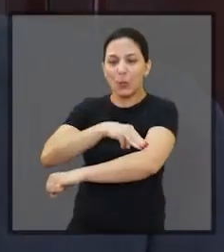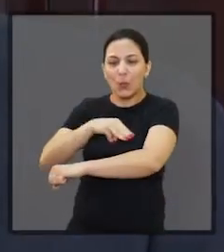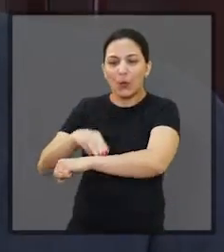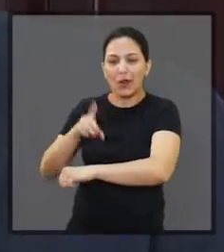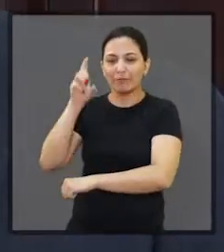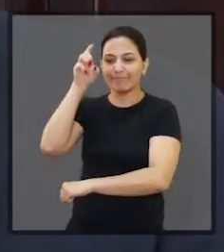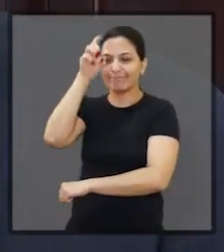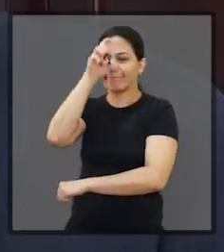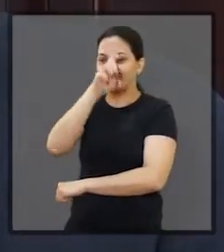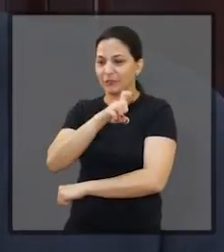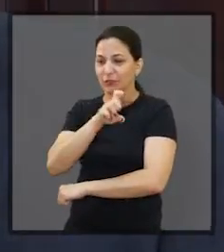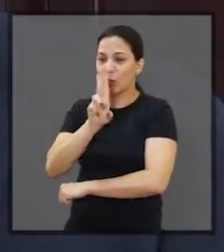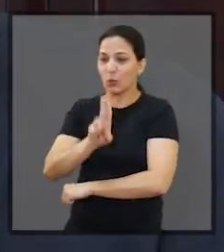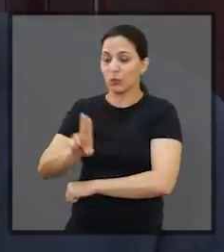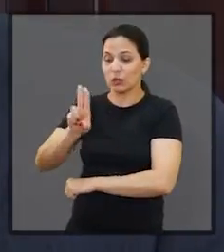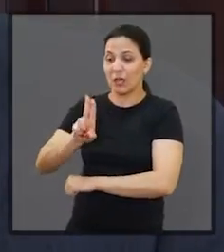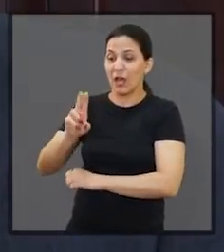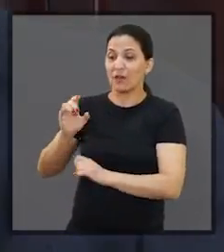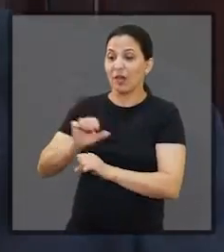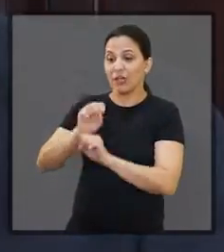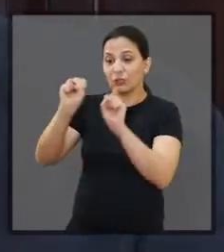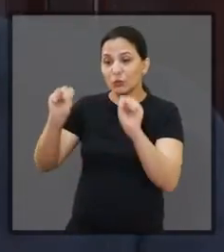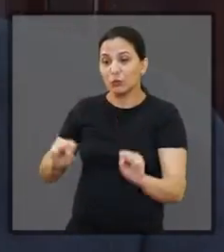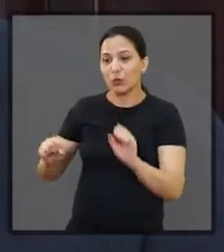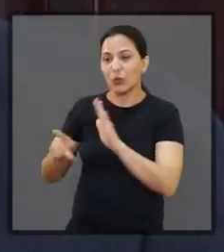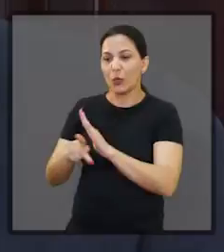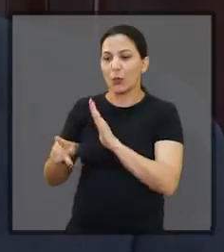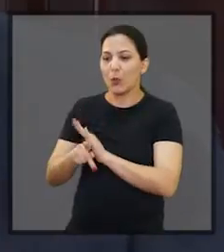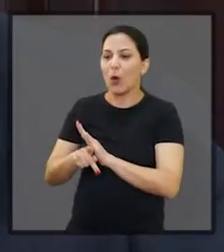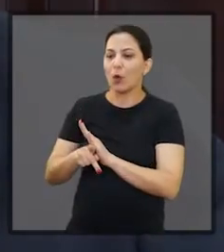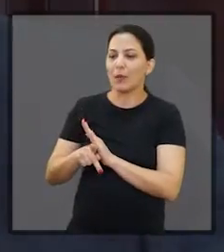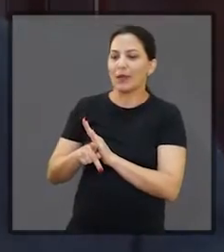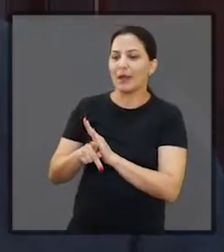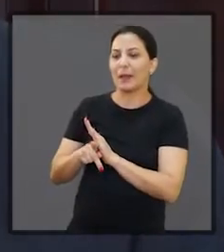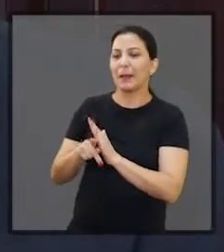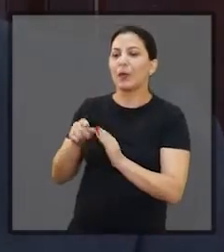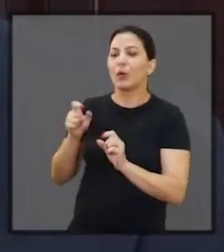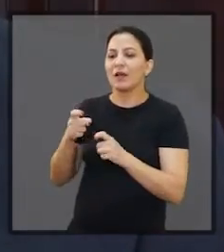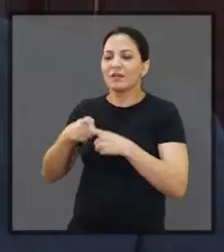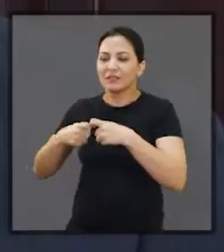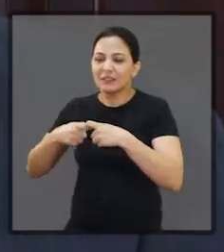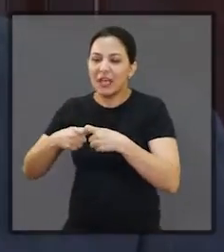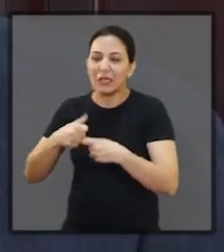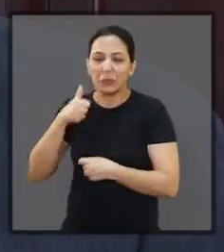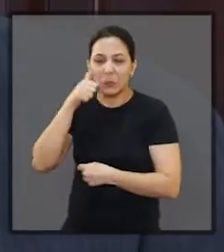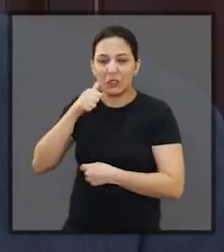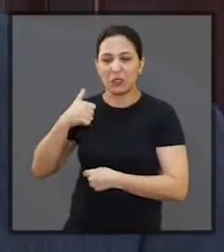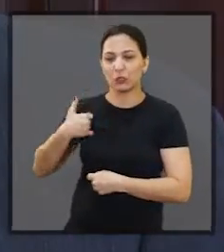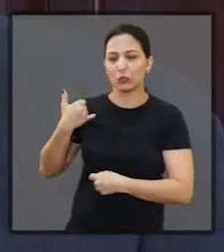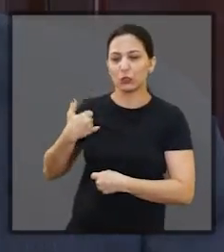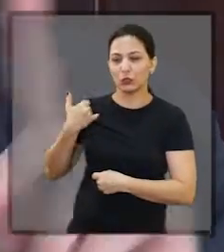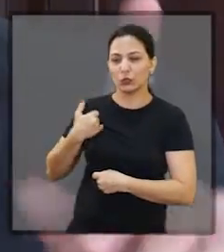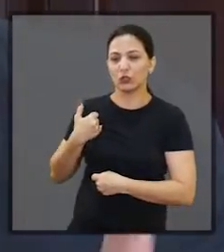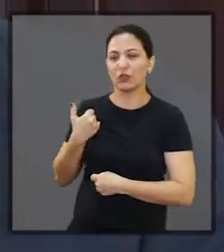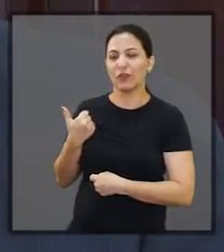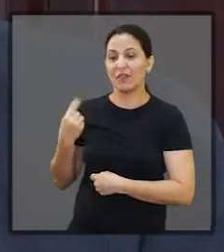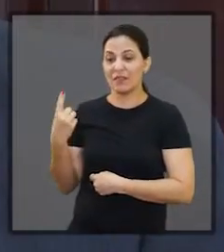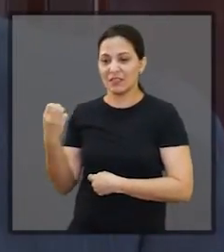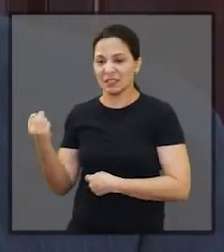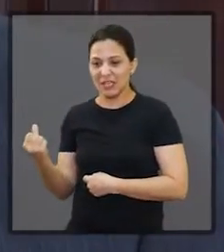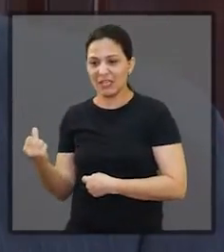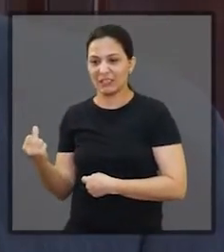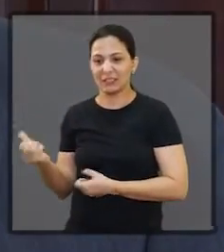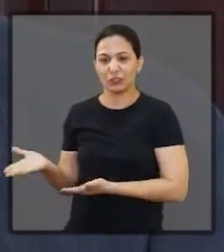e da moral. É alguém que se utilizava do palácio, da estrutura de poder, até para fazer orgias com meninas de 16 anos. Quer dizer, deu um péssimo